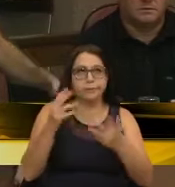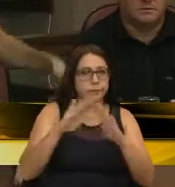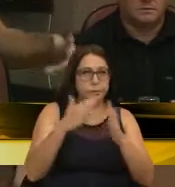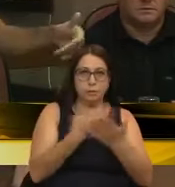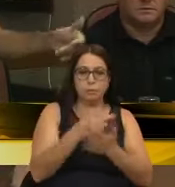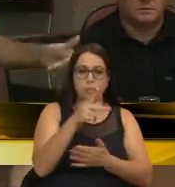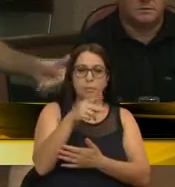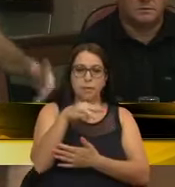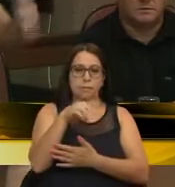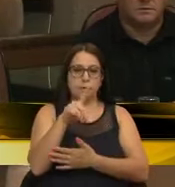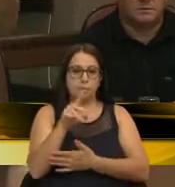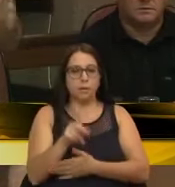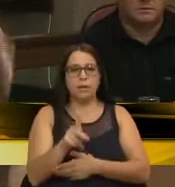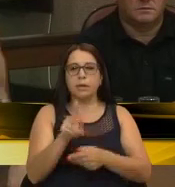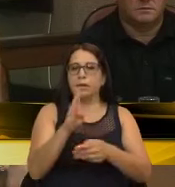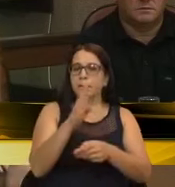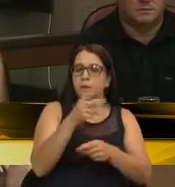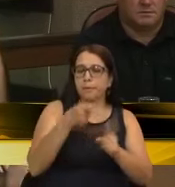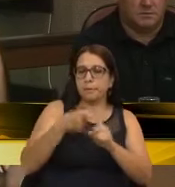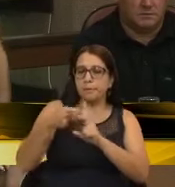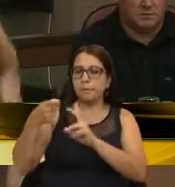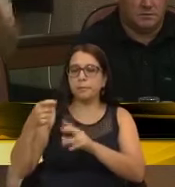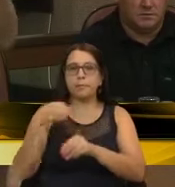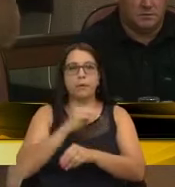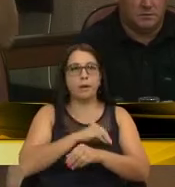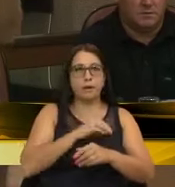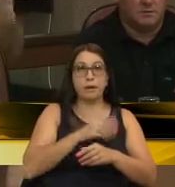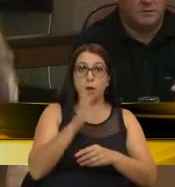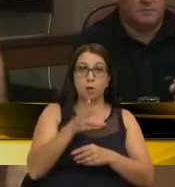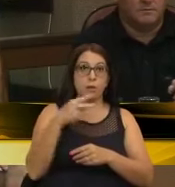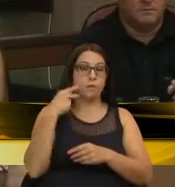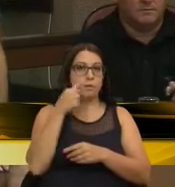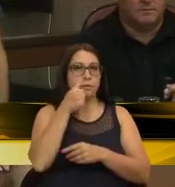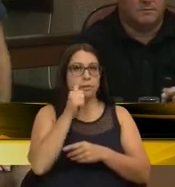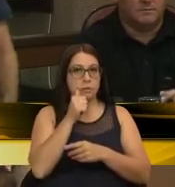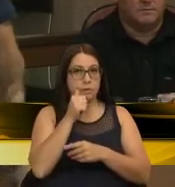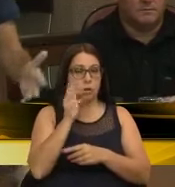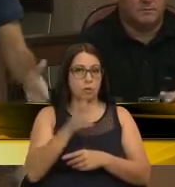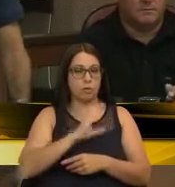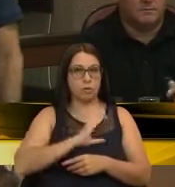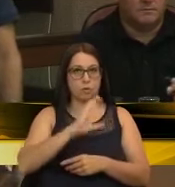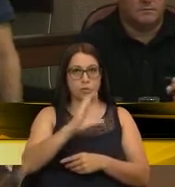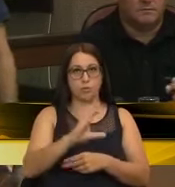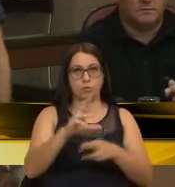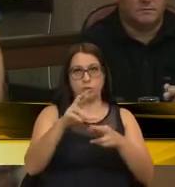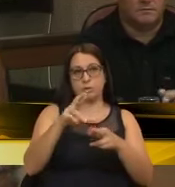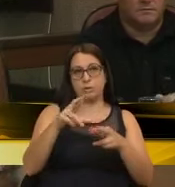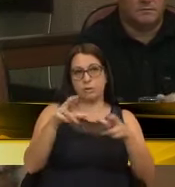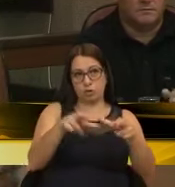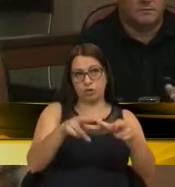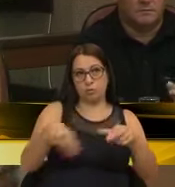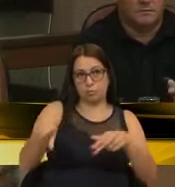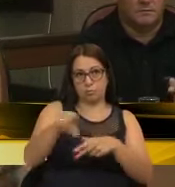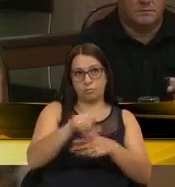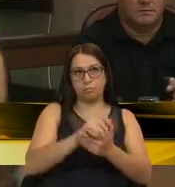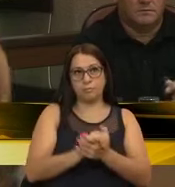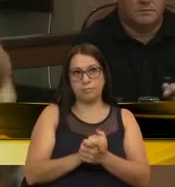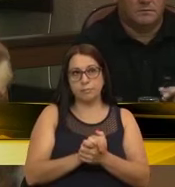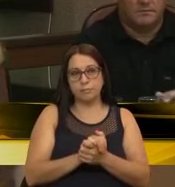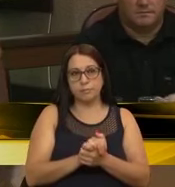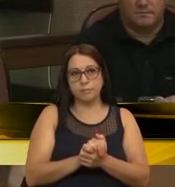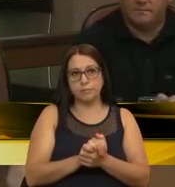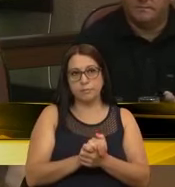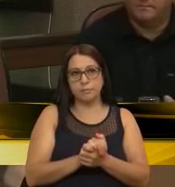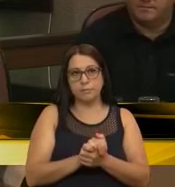PMDB parcelou salário, agora, vereadora Paula, a senhora, enquanto coordenadora regional aqui do governo do nosso